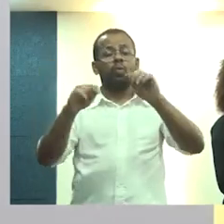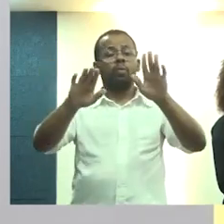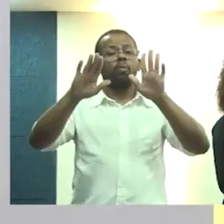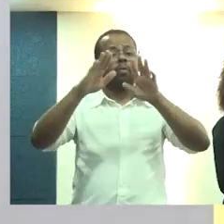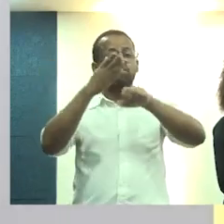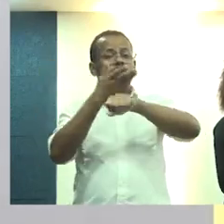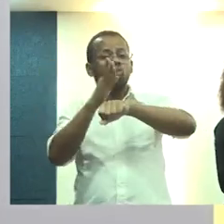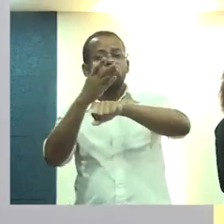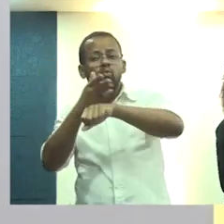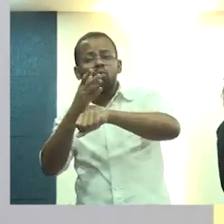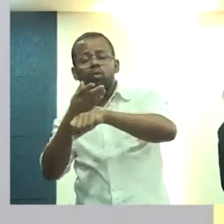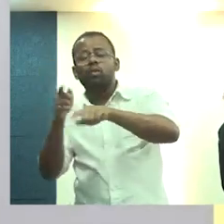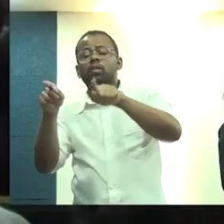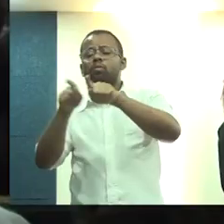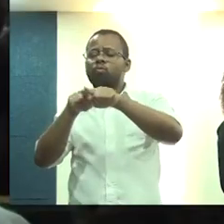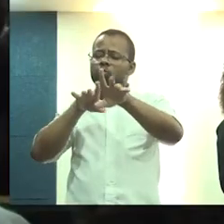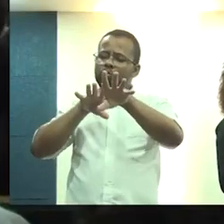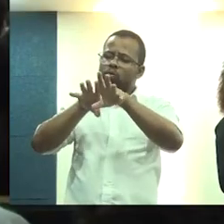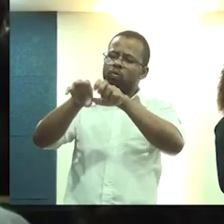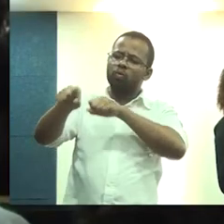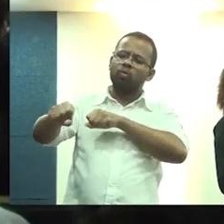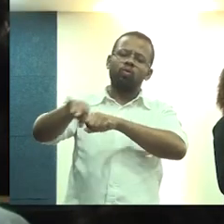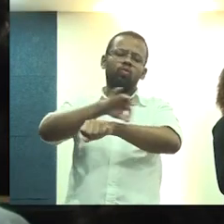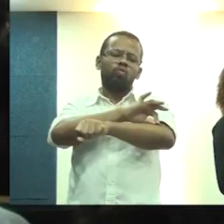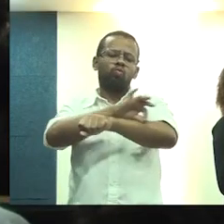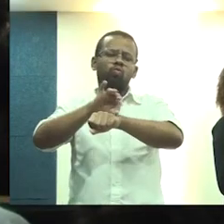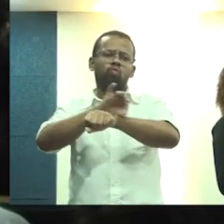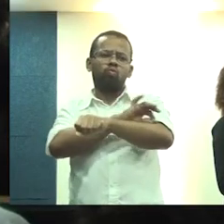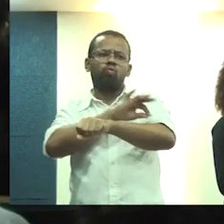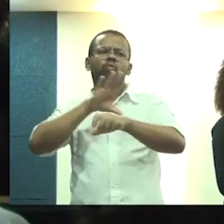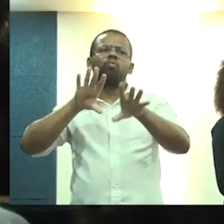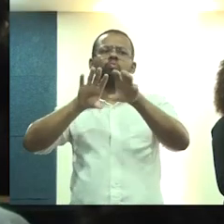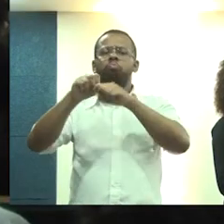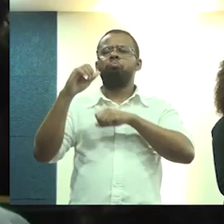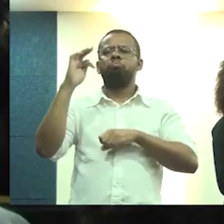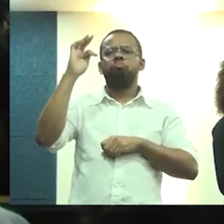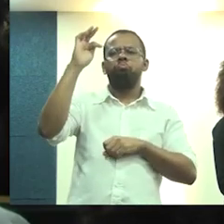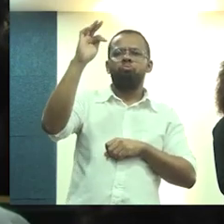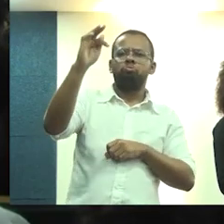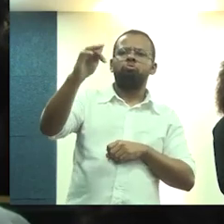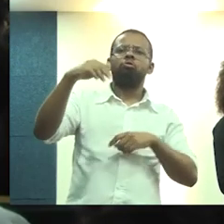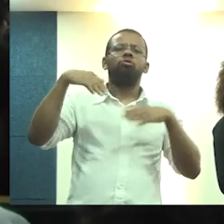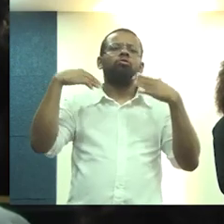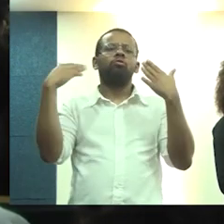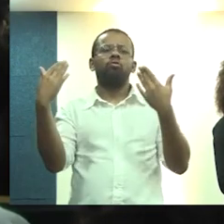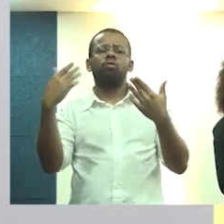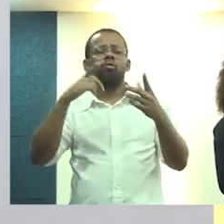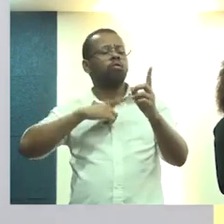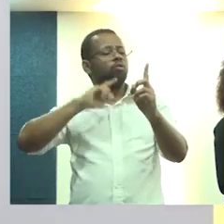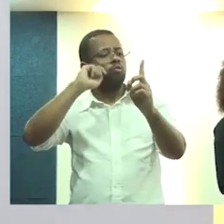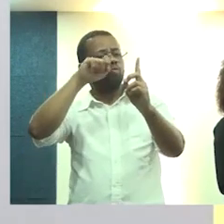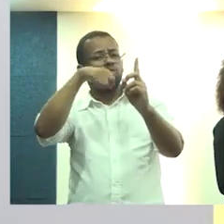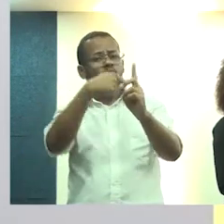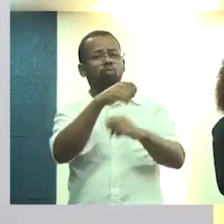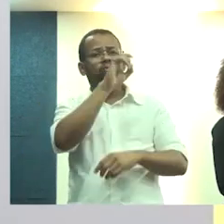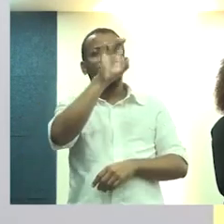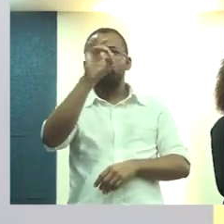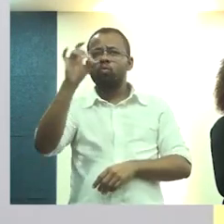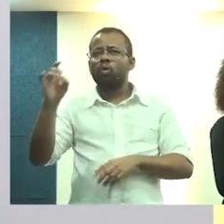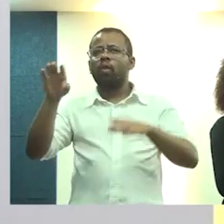exercício e na própria formação dos arquitetos. E com isso tem que saudar, sim,